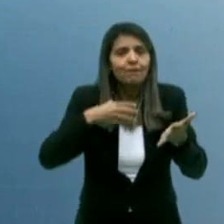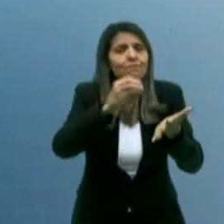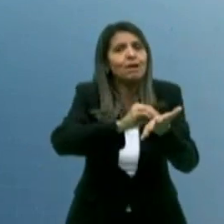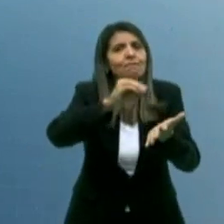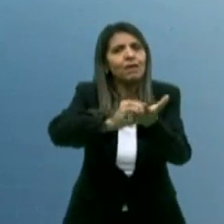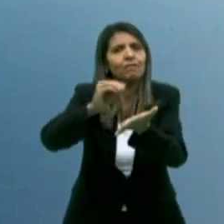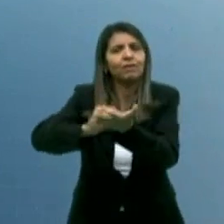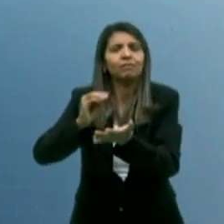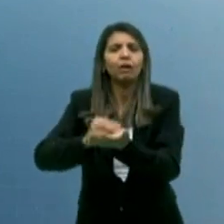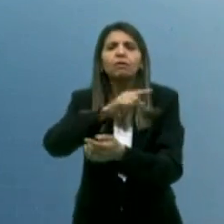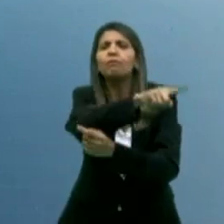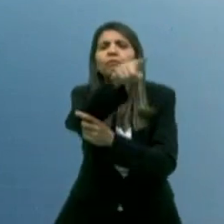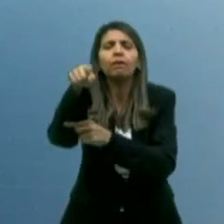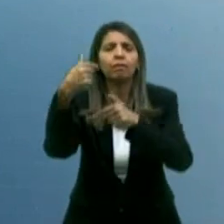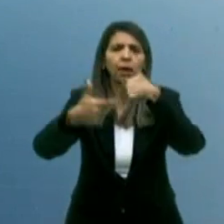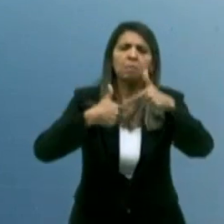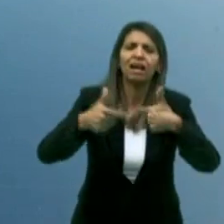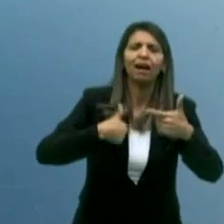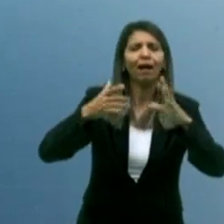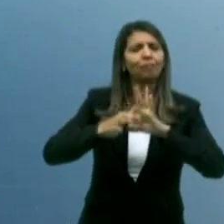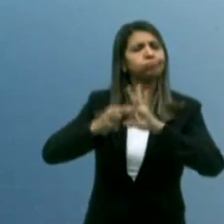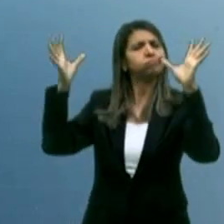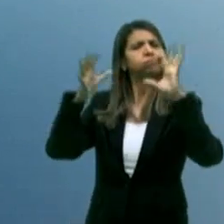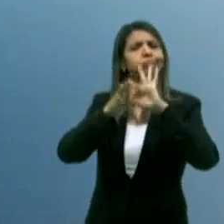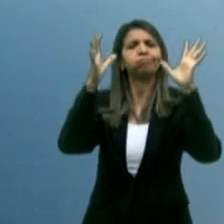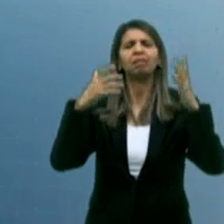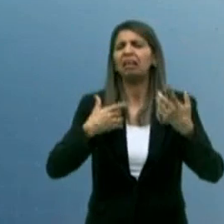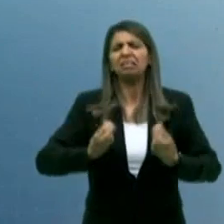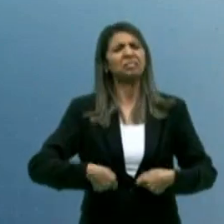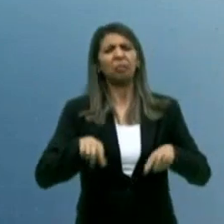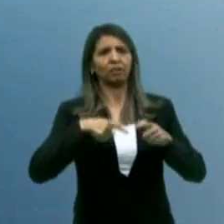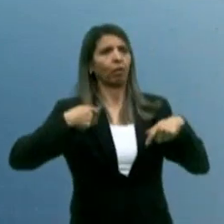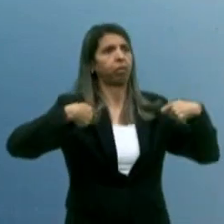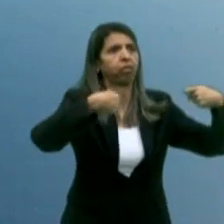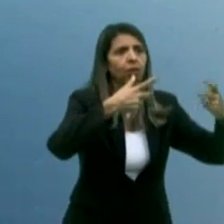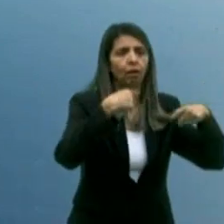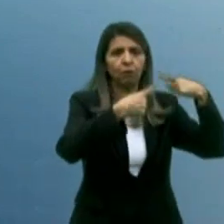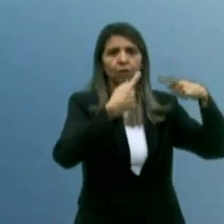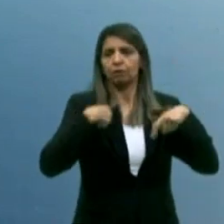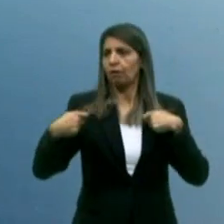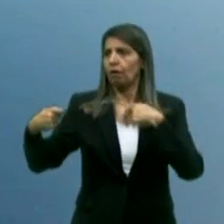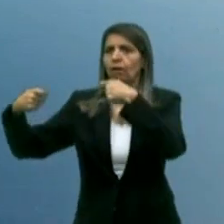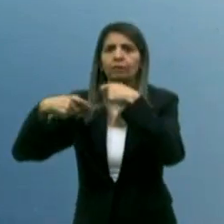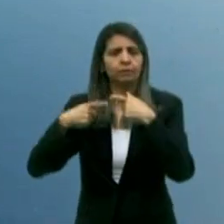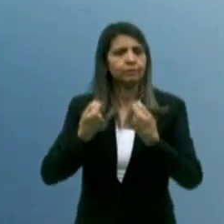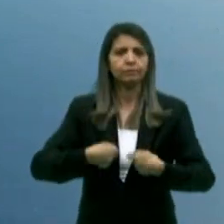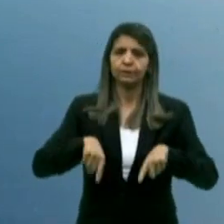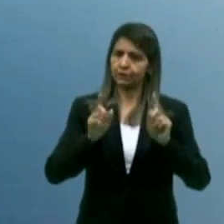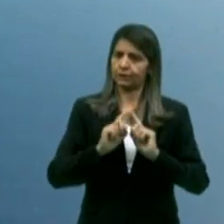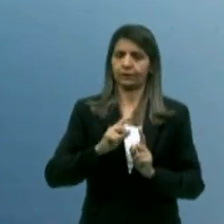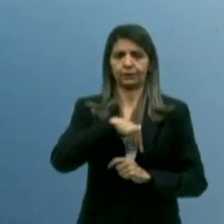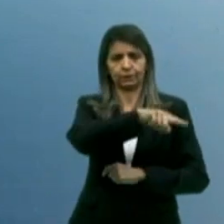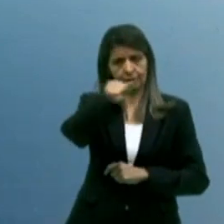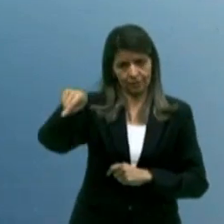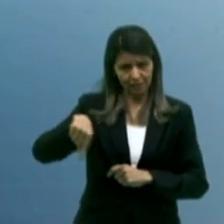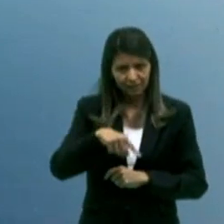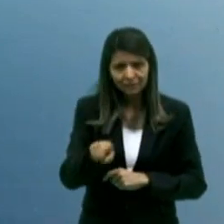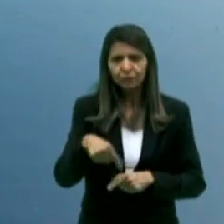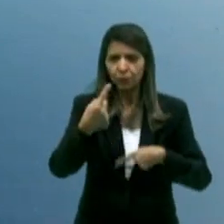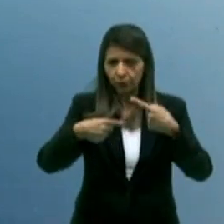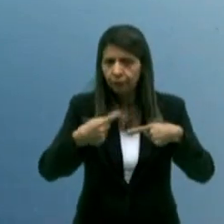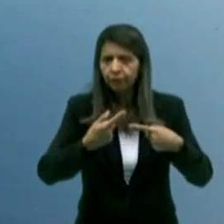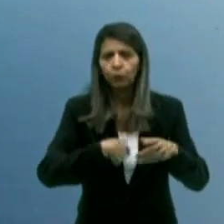você se empregar e ter sua vida independente, sem precisar de estar correndo atrás de político, porque esses políticos que estão aqui, esses